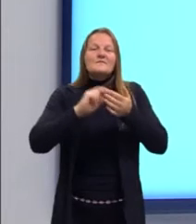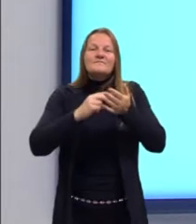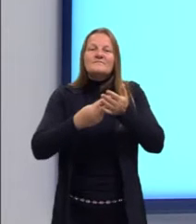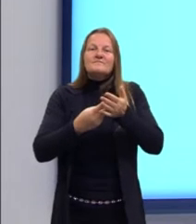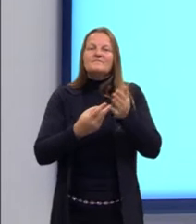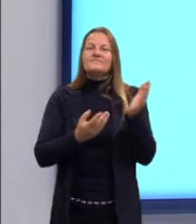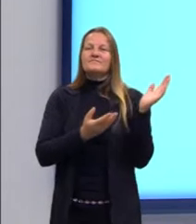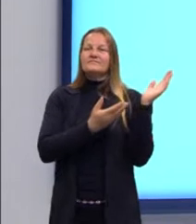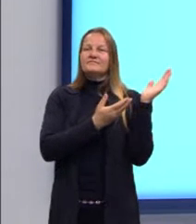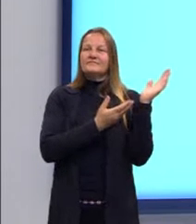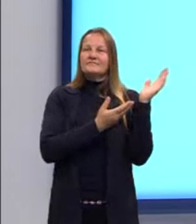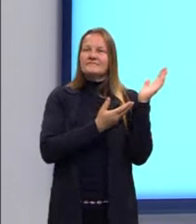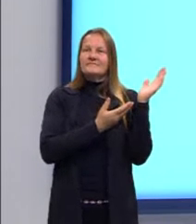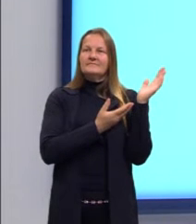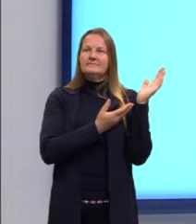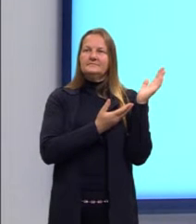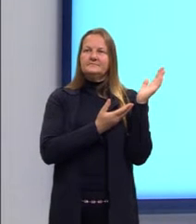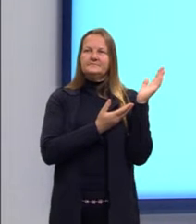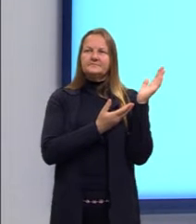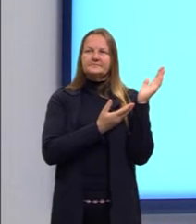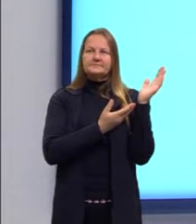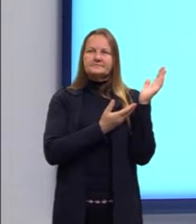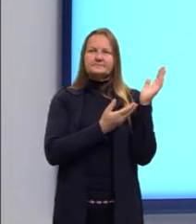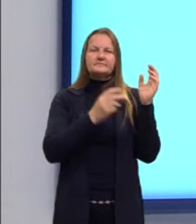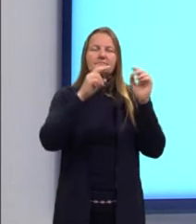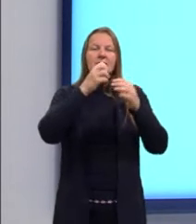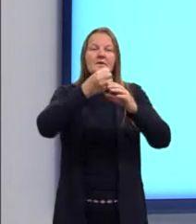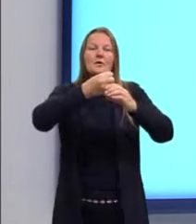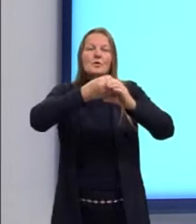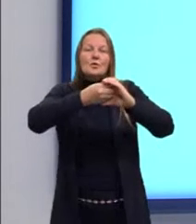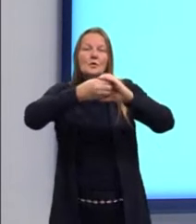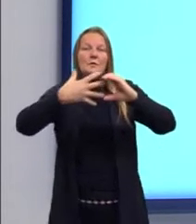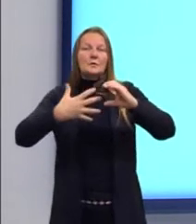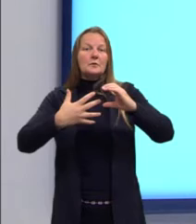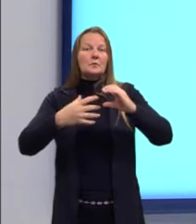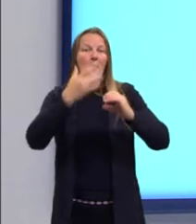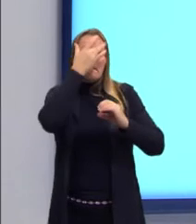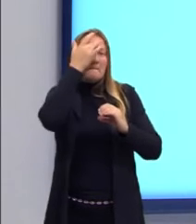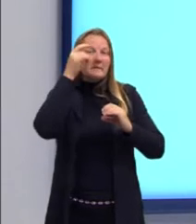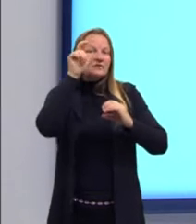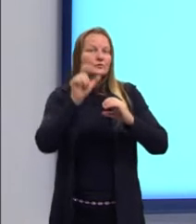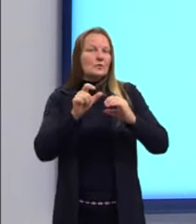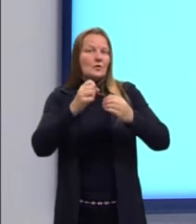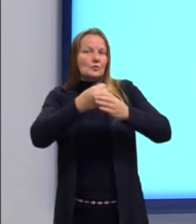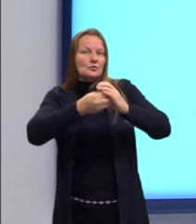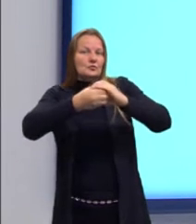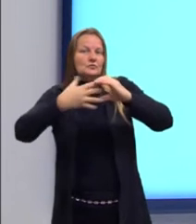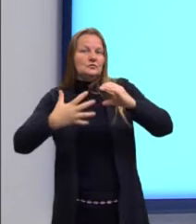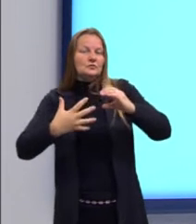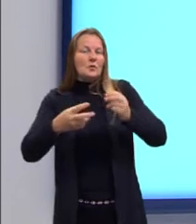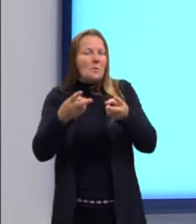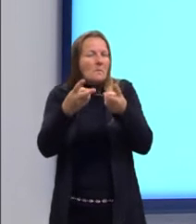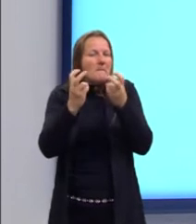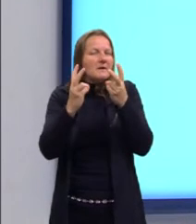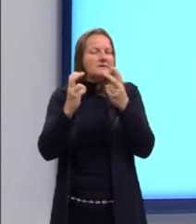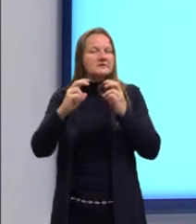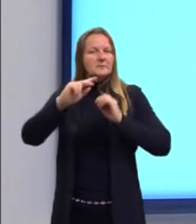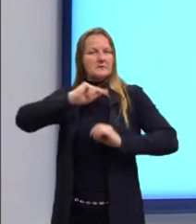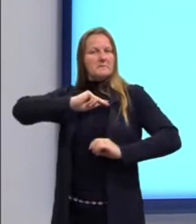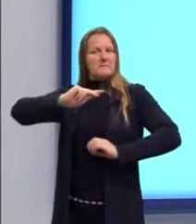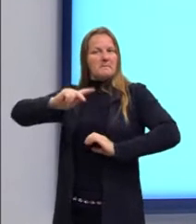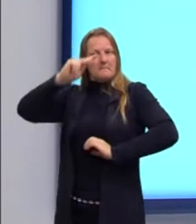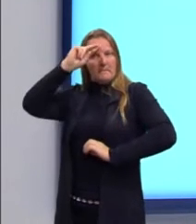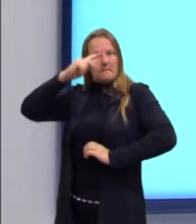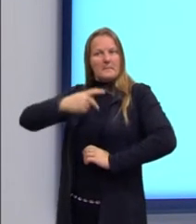nós separamos aqui, estão nos aspectos pessoais, que é como a pessoa percebe a sua vida,